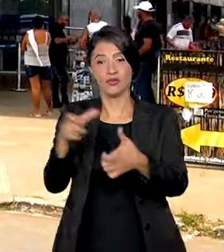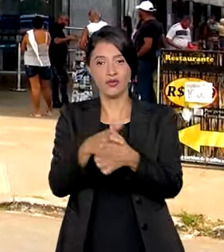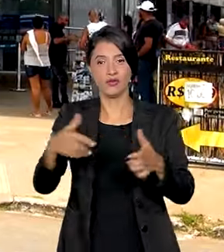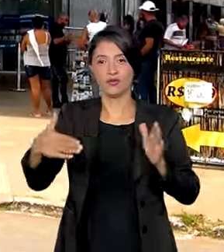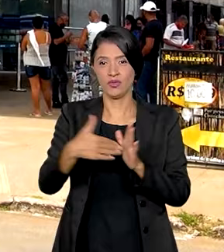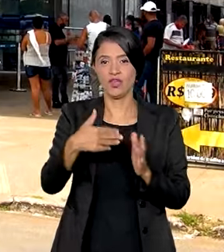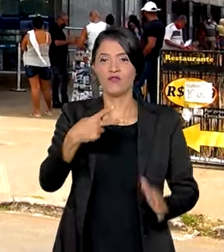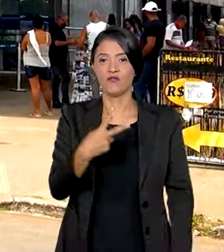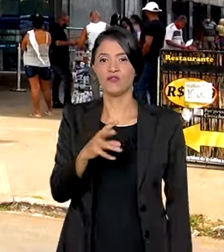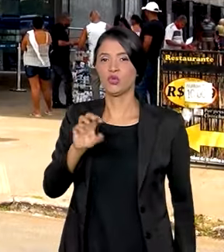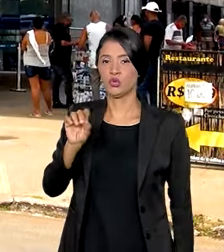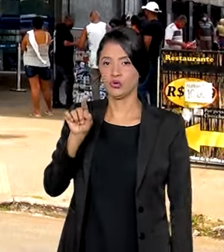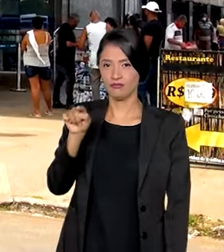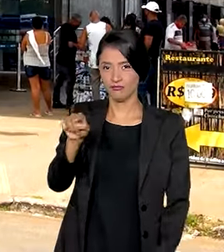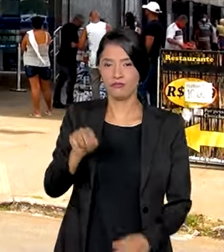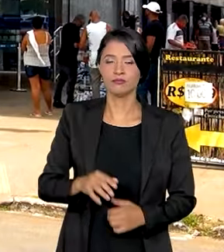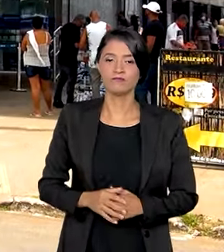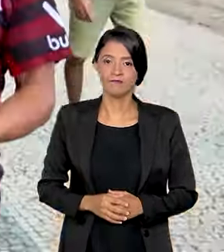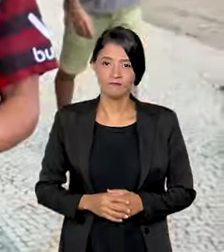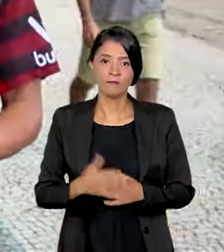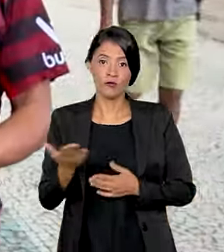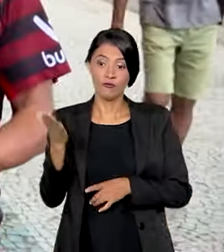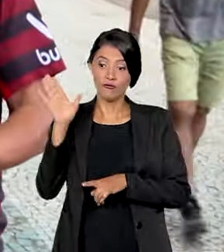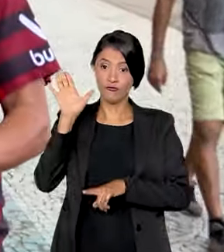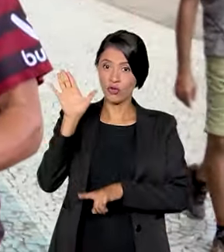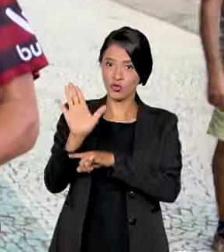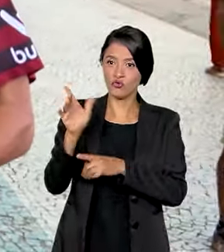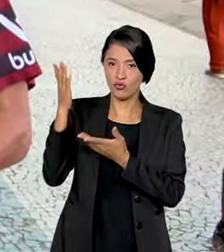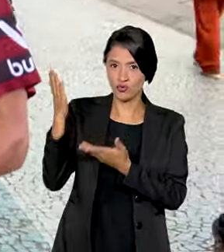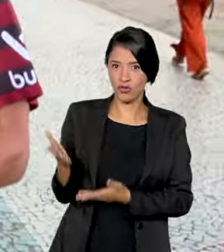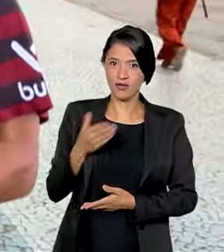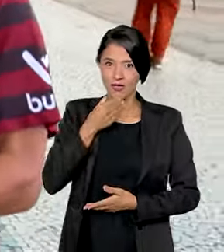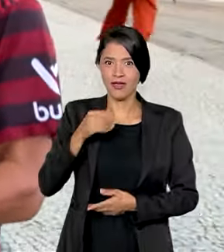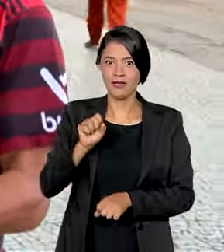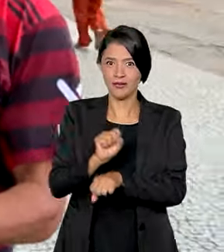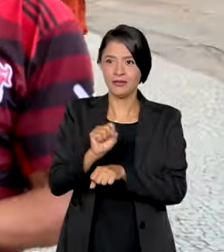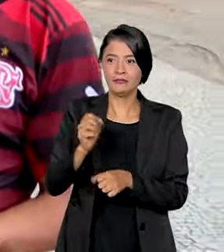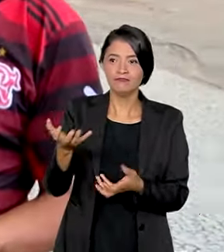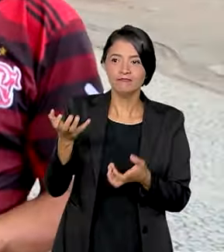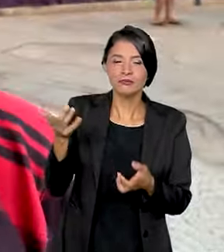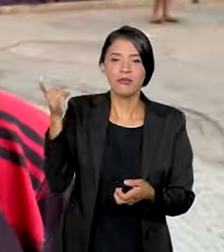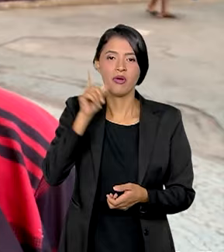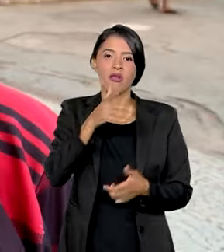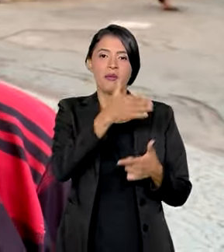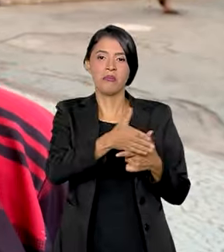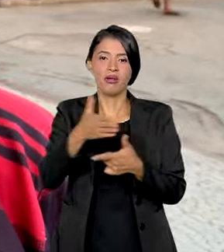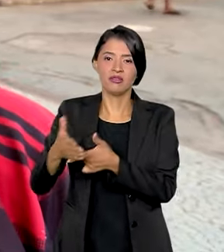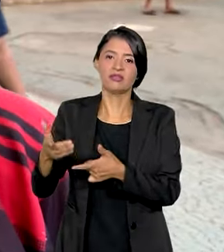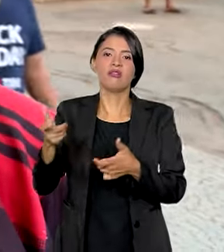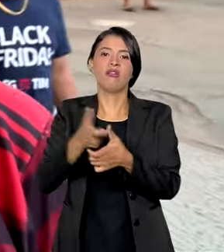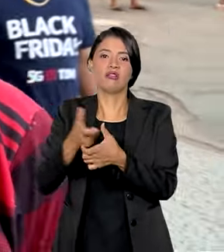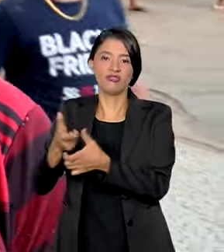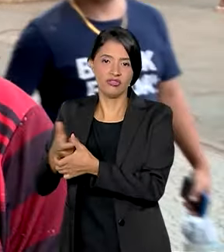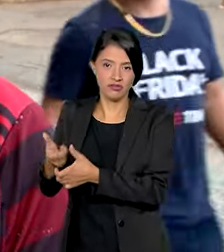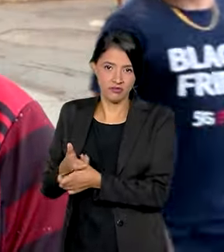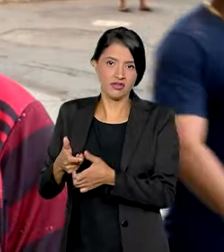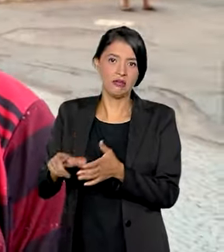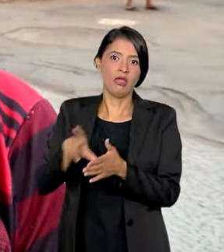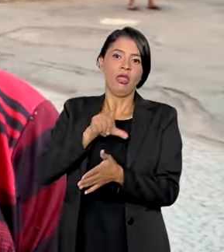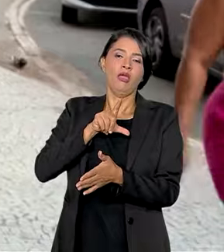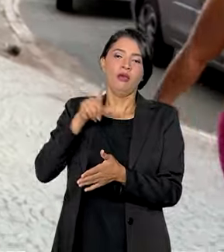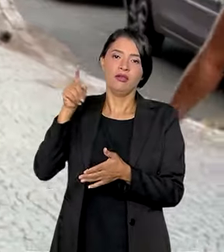dívidas de até 20 mil reais. Foi a ajuda que Zilvão esperava para parcelar as contas